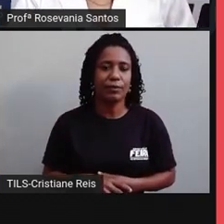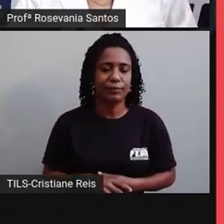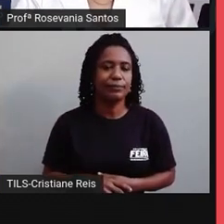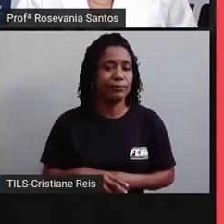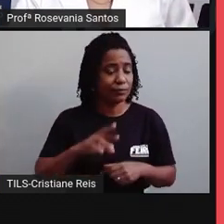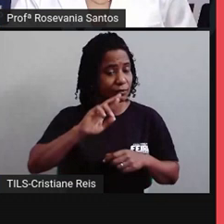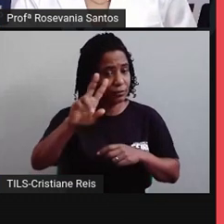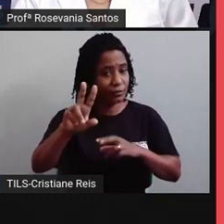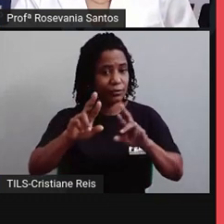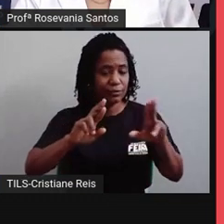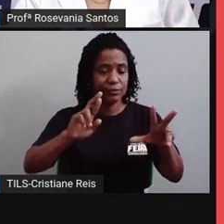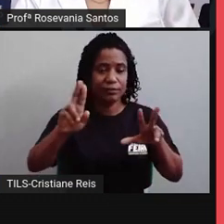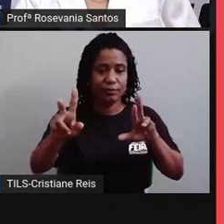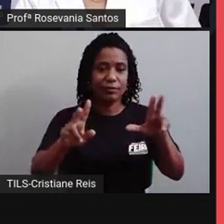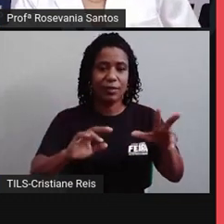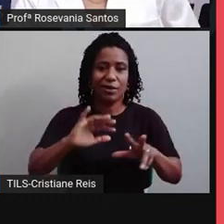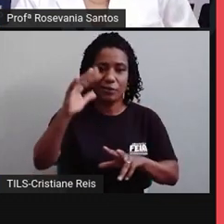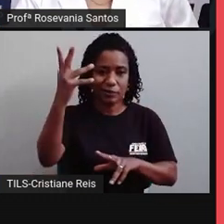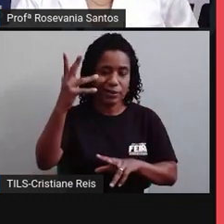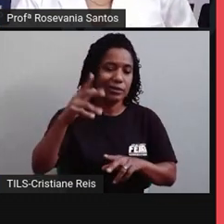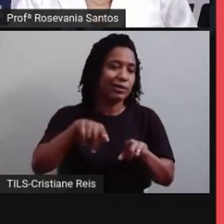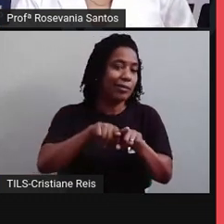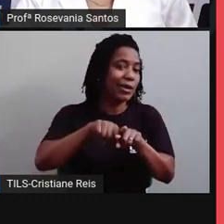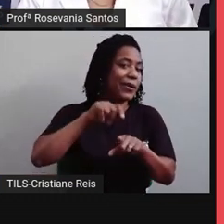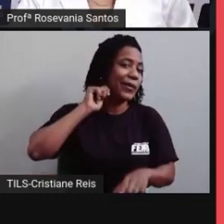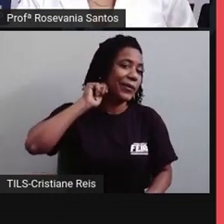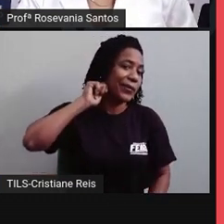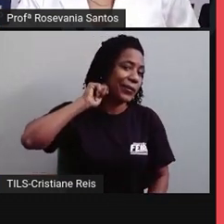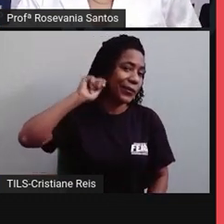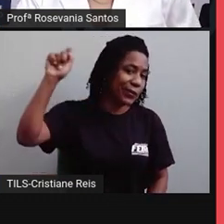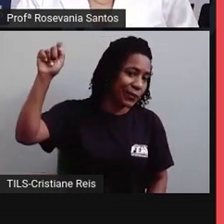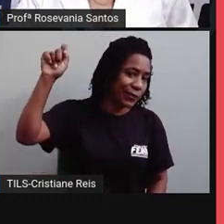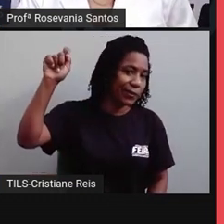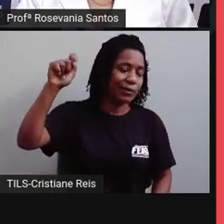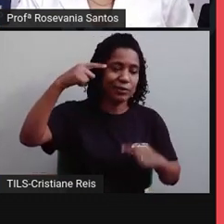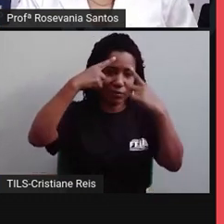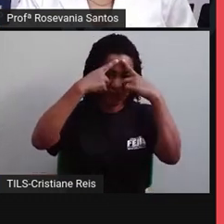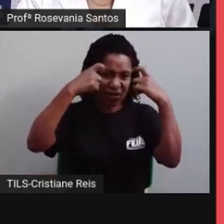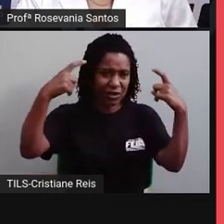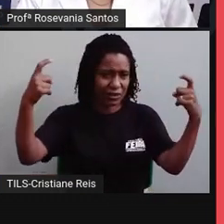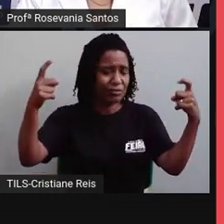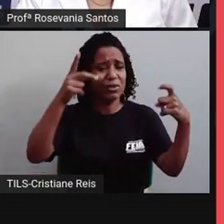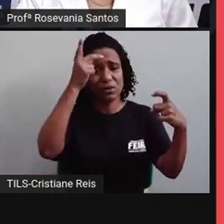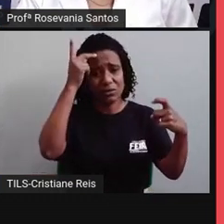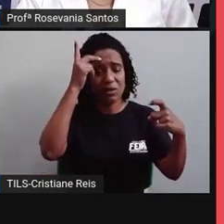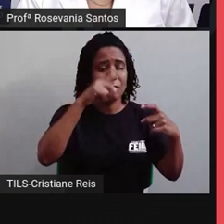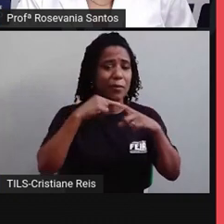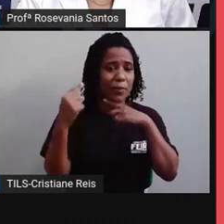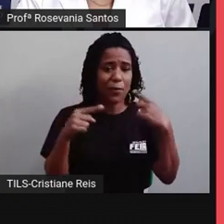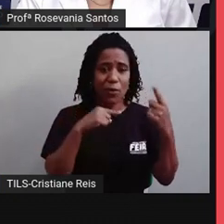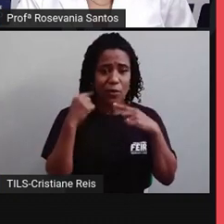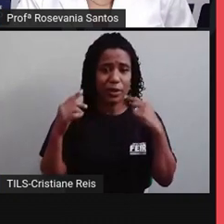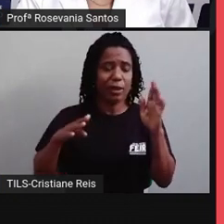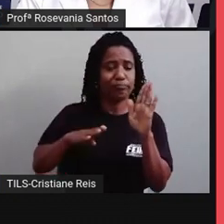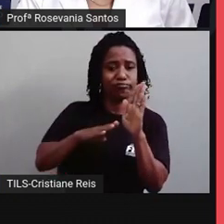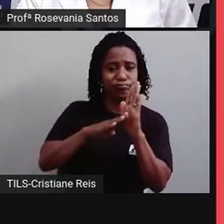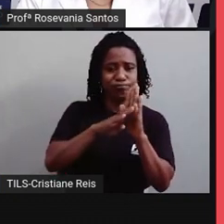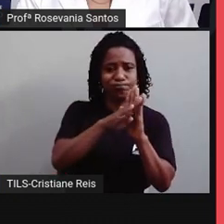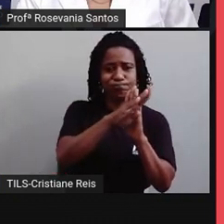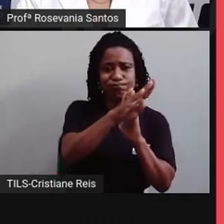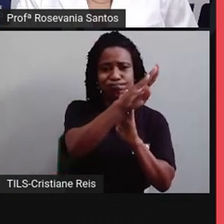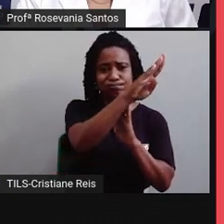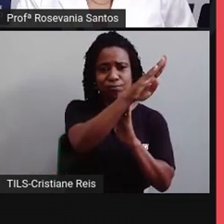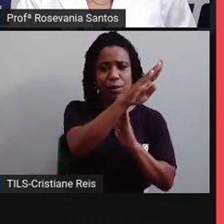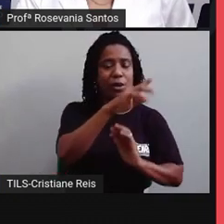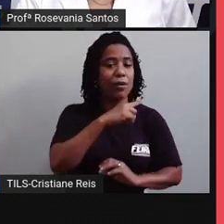situações, né, do dia a dia, os suicídios, ainda a violência, uma série de coisas aí interferem nesse aumento da mortalidade.